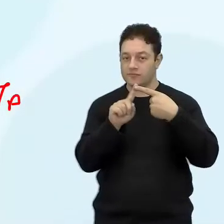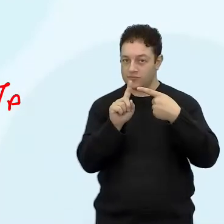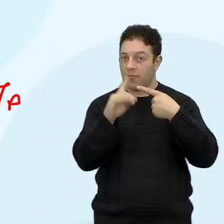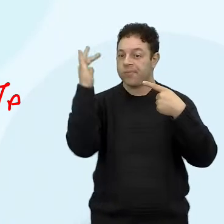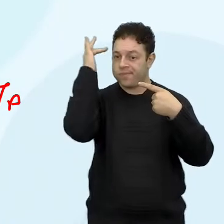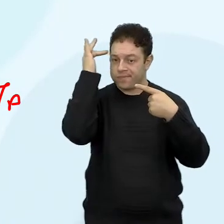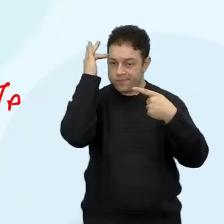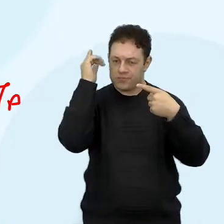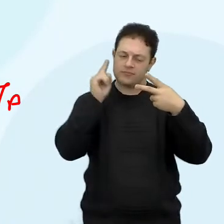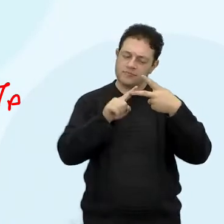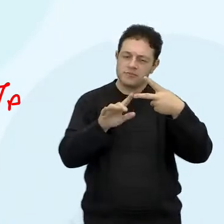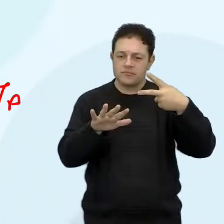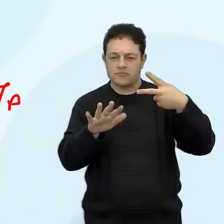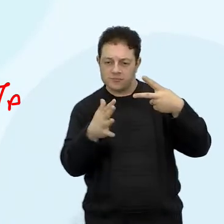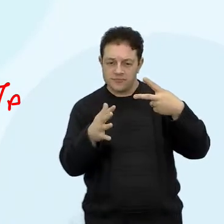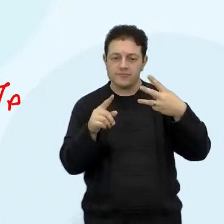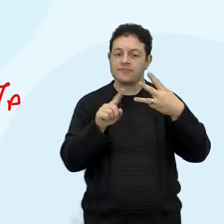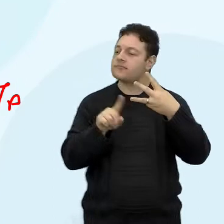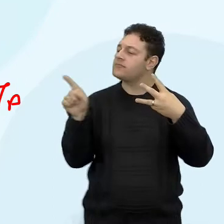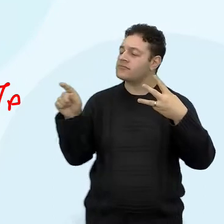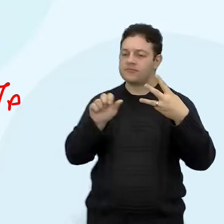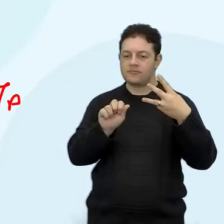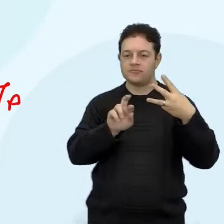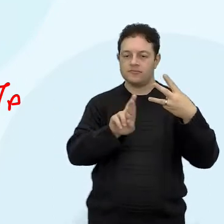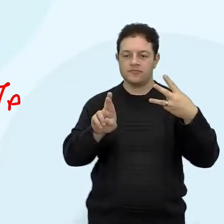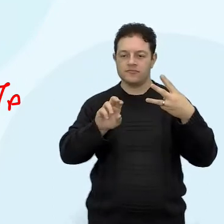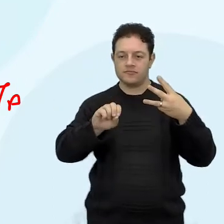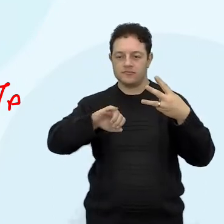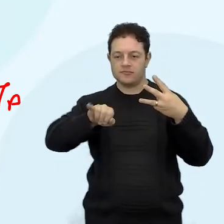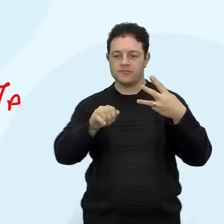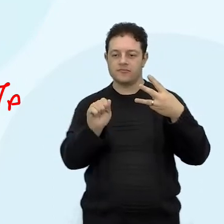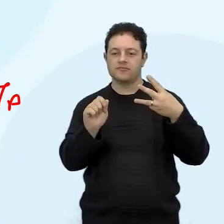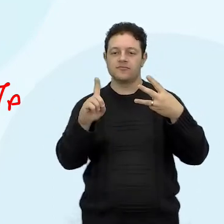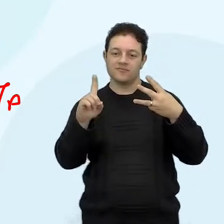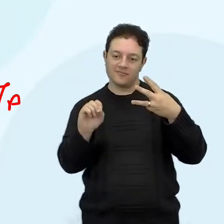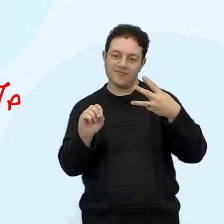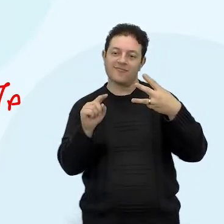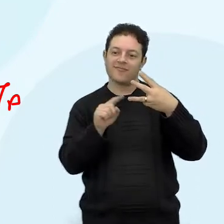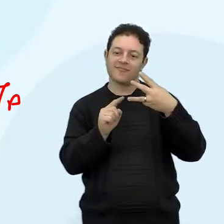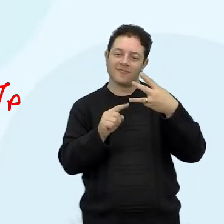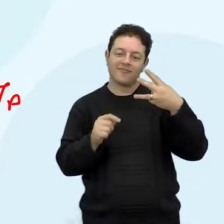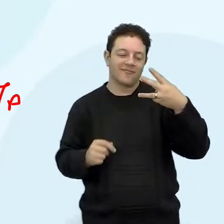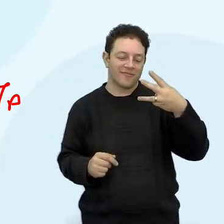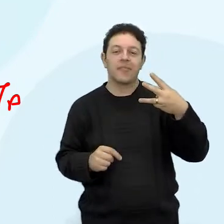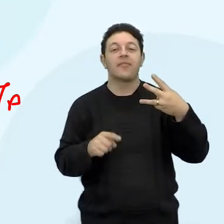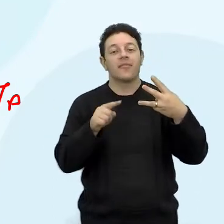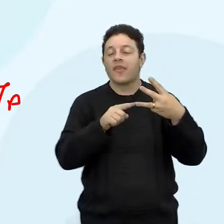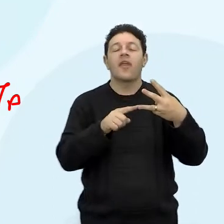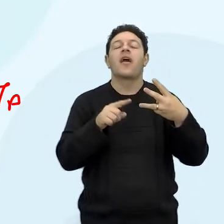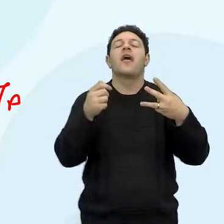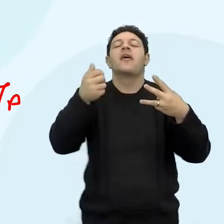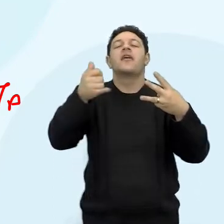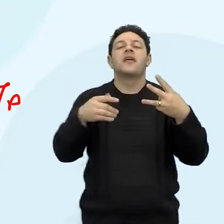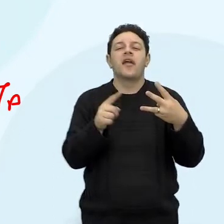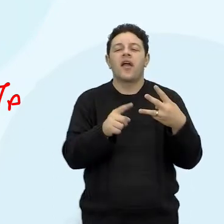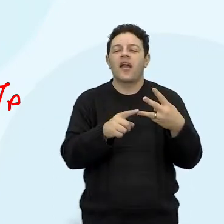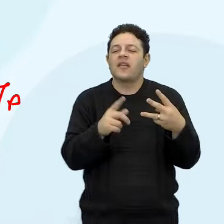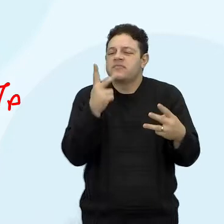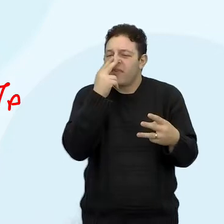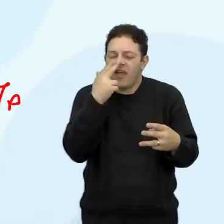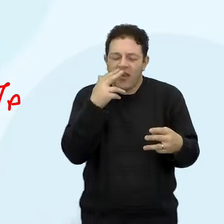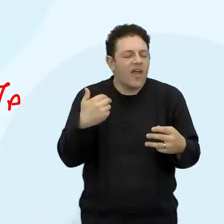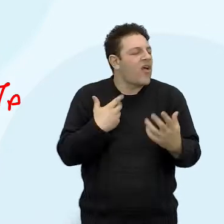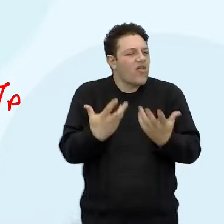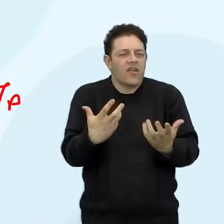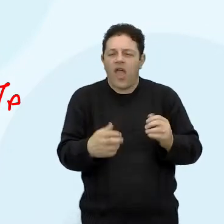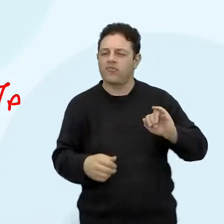moderado e o arrojado. O arrojado eu vou ler aí, porque não dá para escrever. O arrojado, ele privilegia a